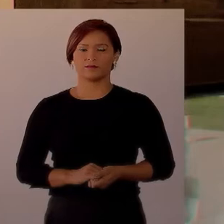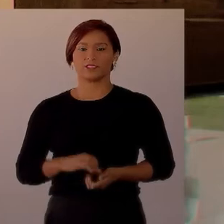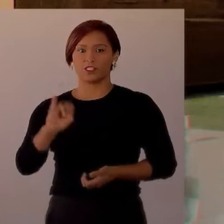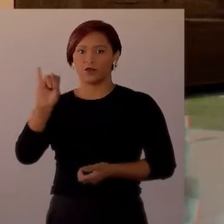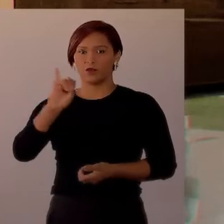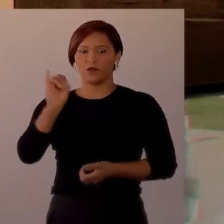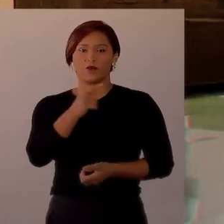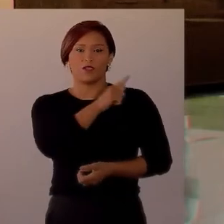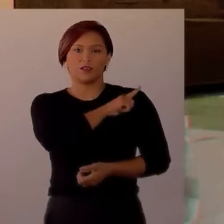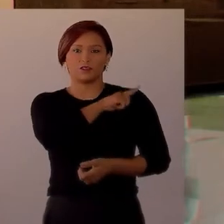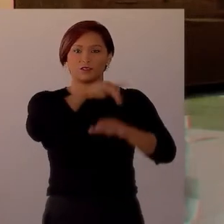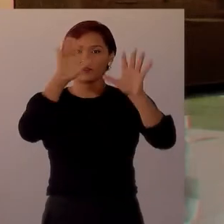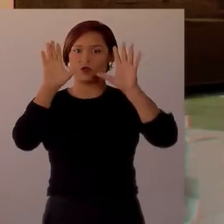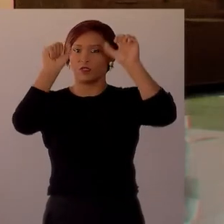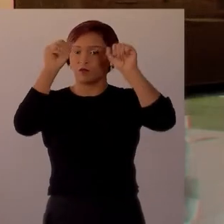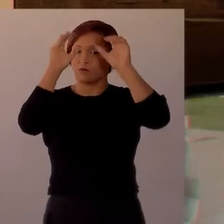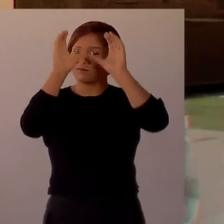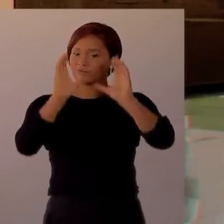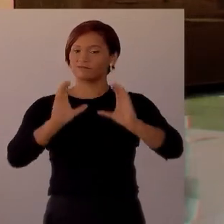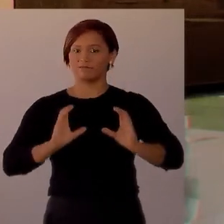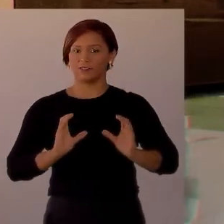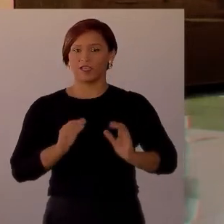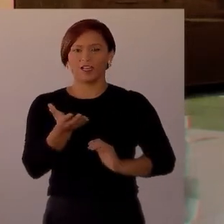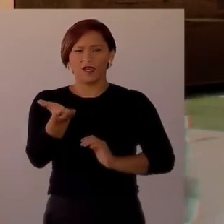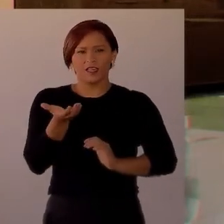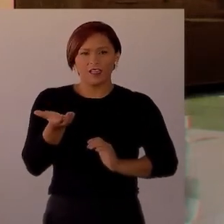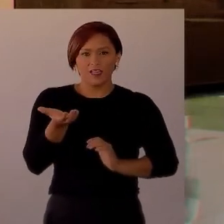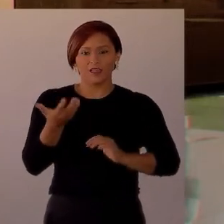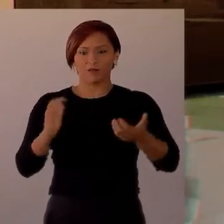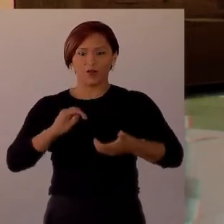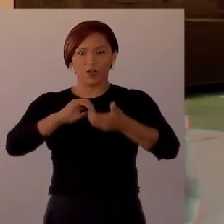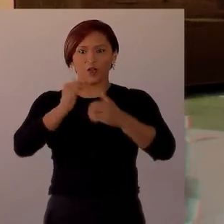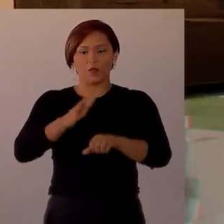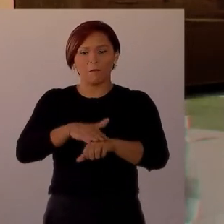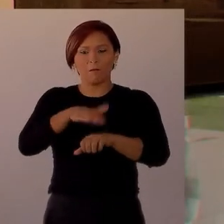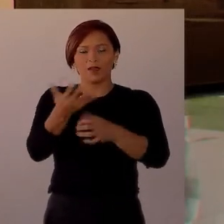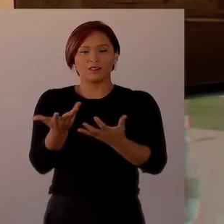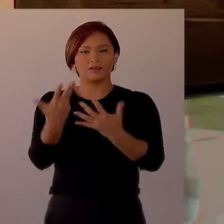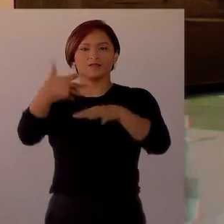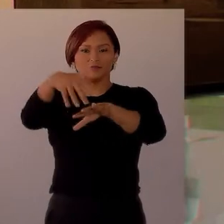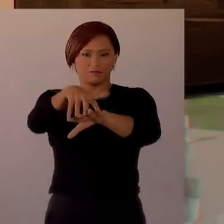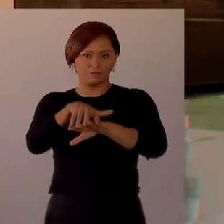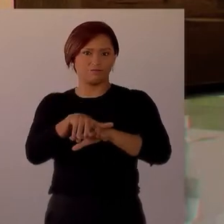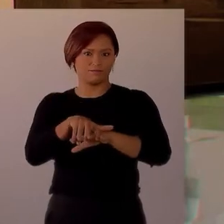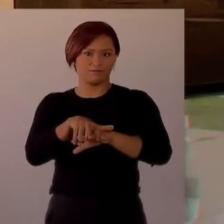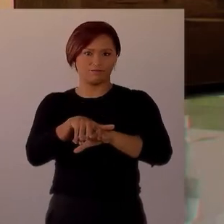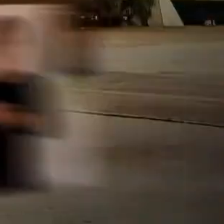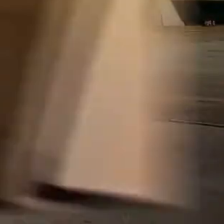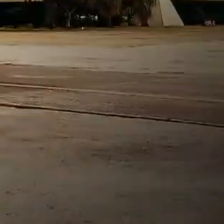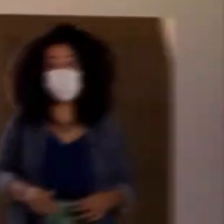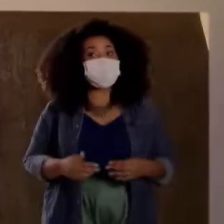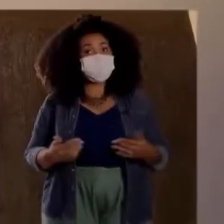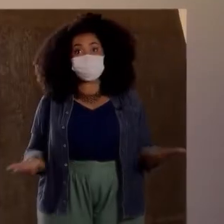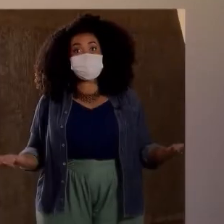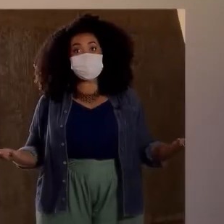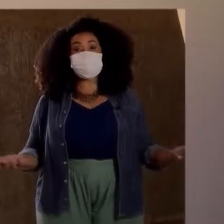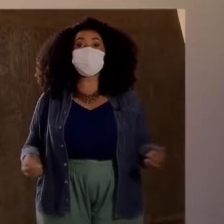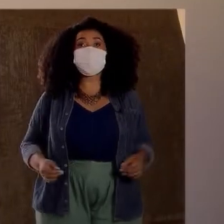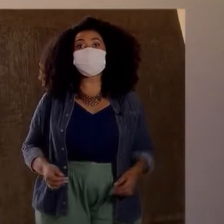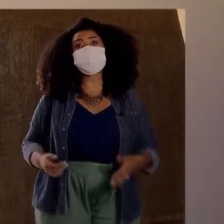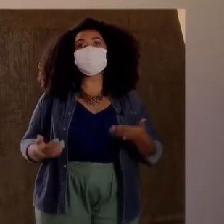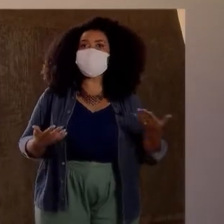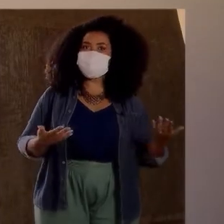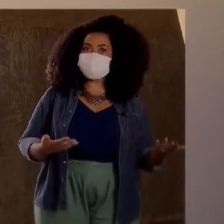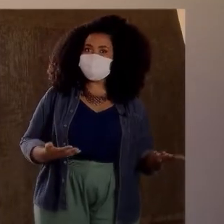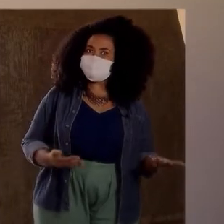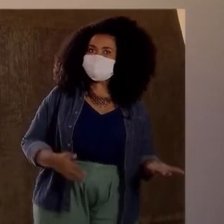Olá, gestor do Tribunal da Cidadania! Queremos deixar a corte cada vez mais inclusiva. Por isso, a